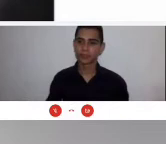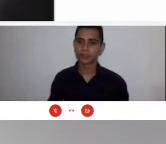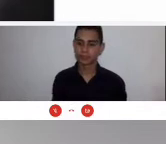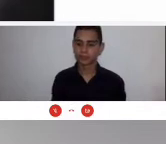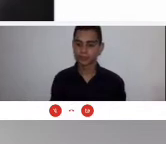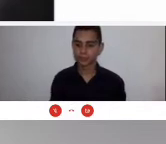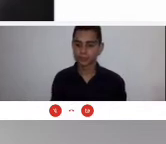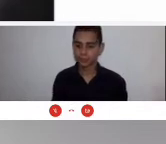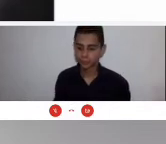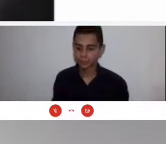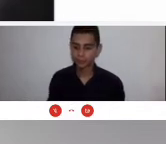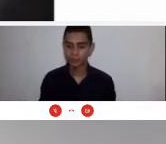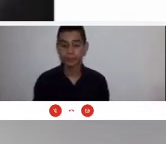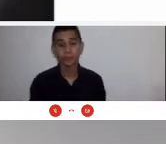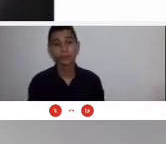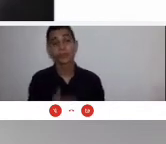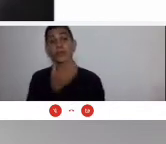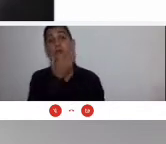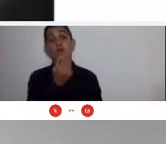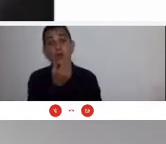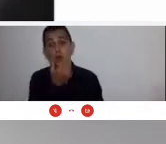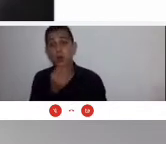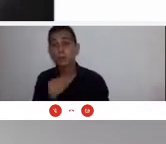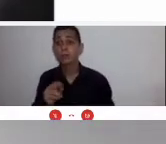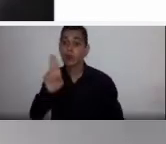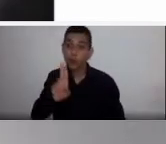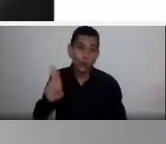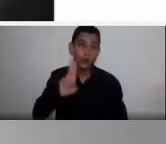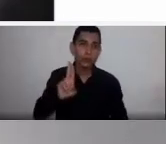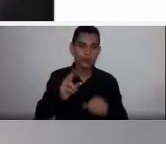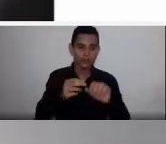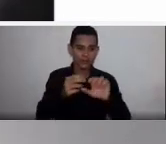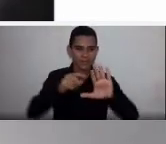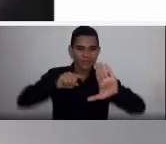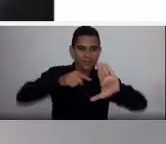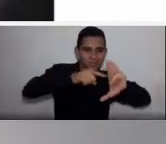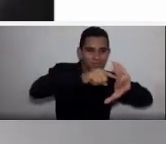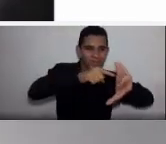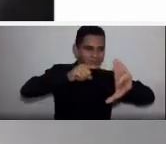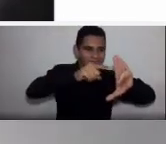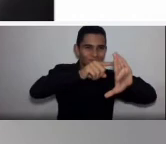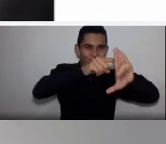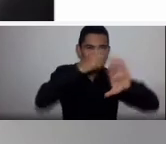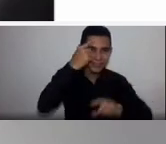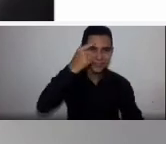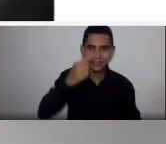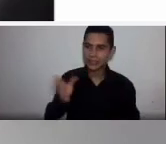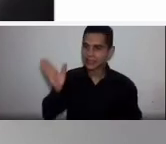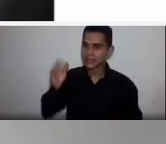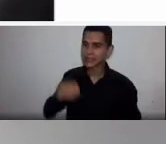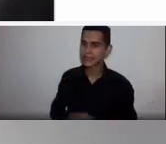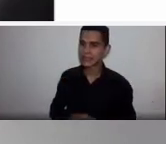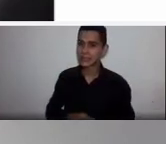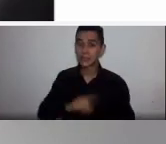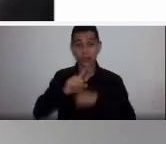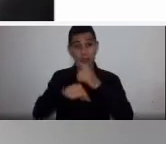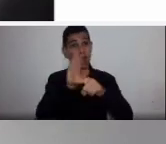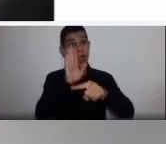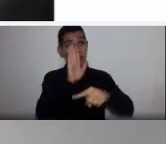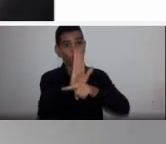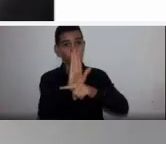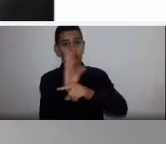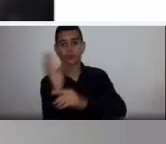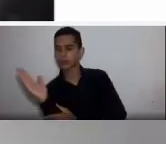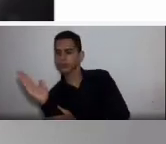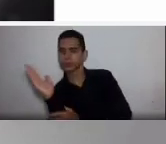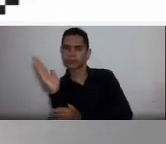num primeiro tempo, colocar todos os parafusos e, num segundo tempo, fazer a artrodese e retificar essa coluna. Só que